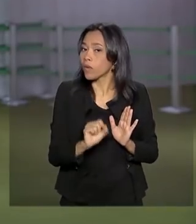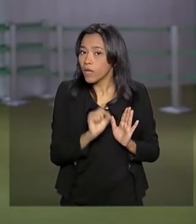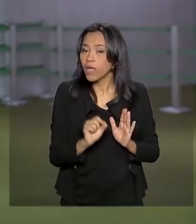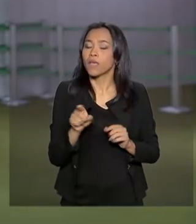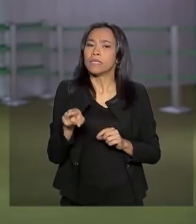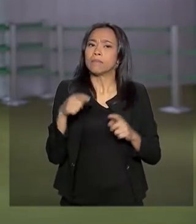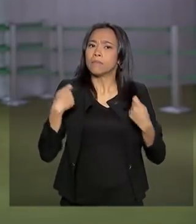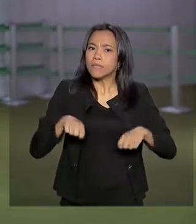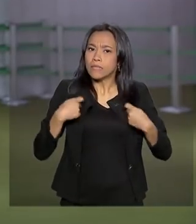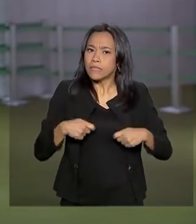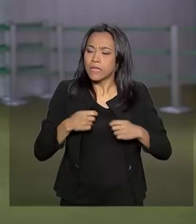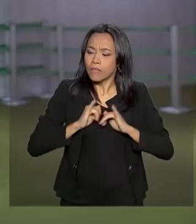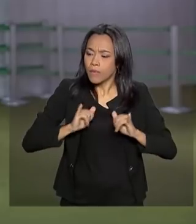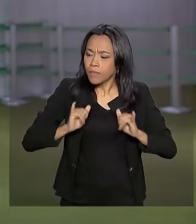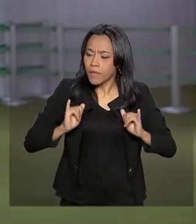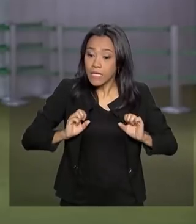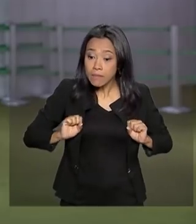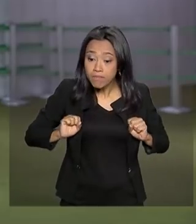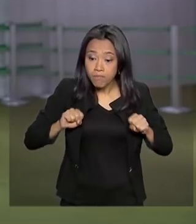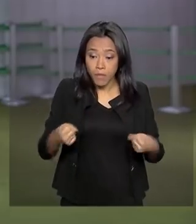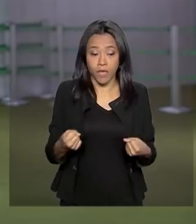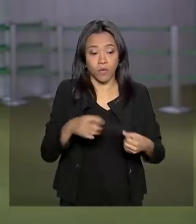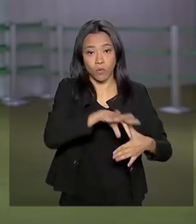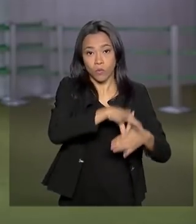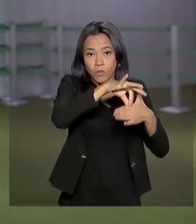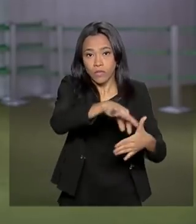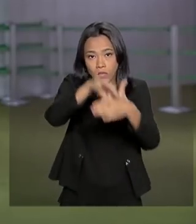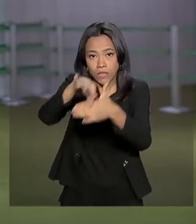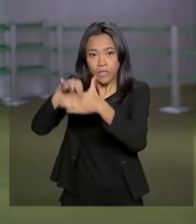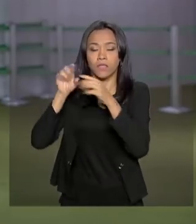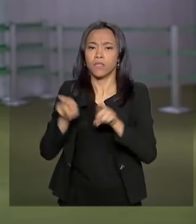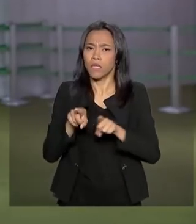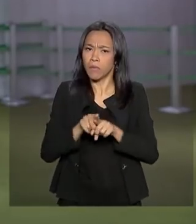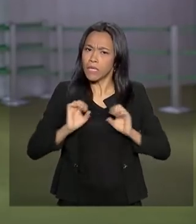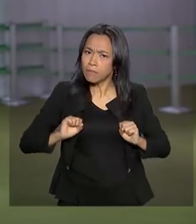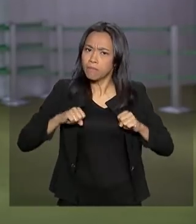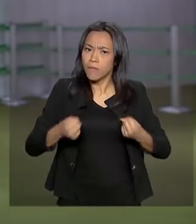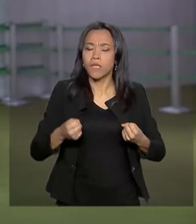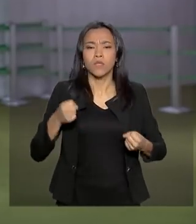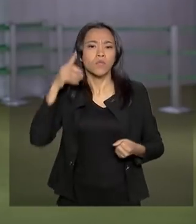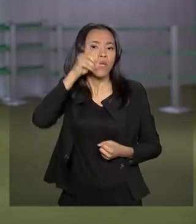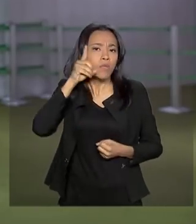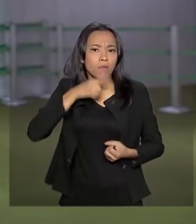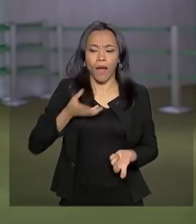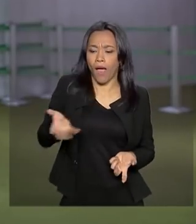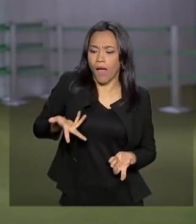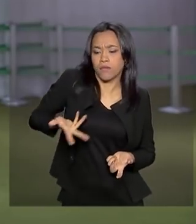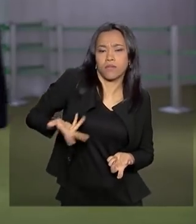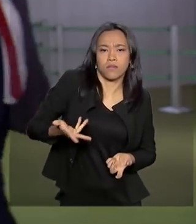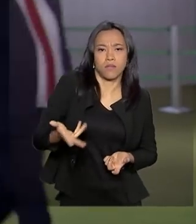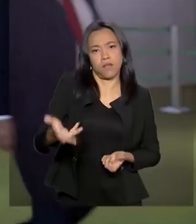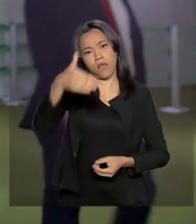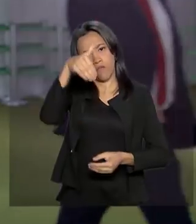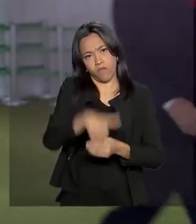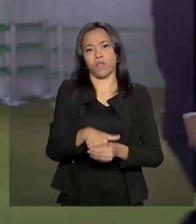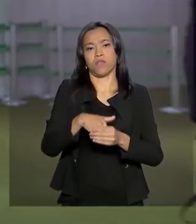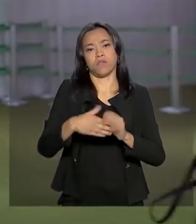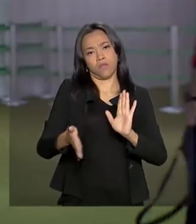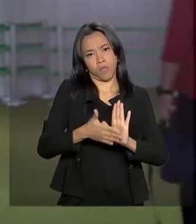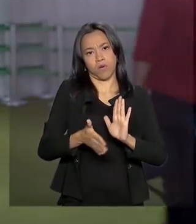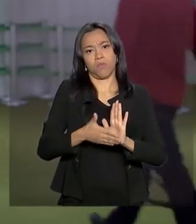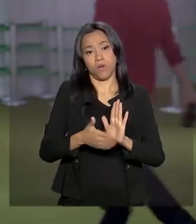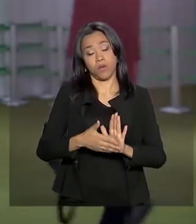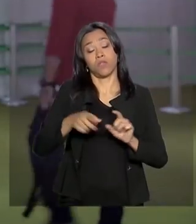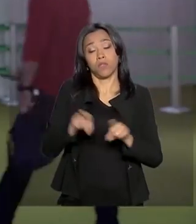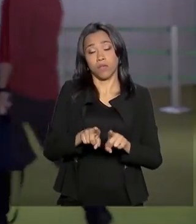empenho dos líderes partidários e também dos parlamentares para acelerar a tramitação dessa matéria e reafirmou